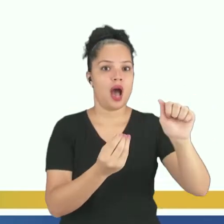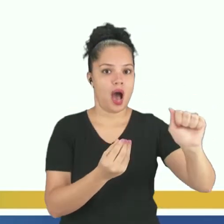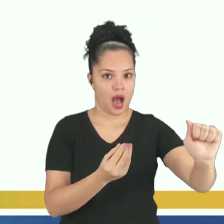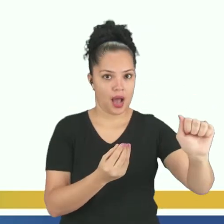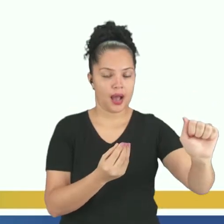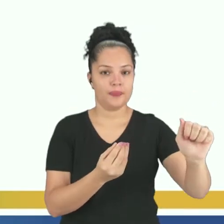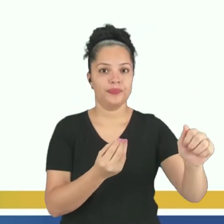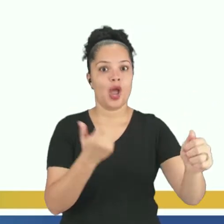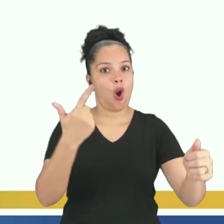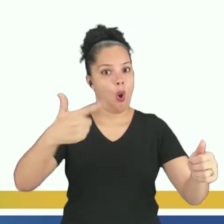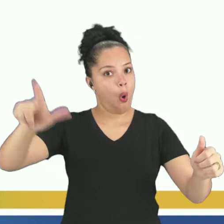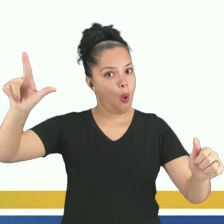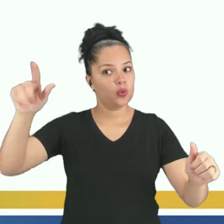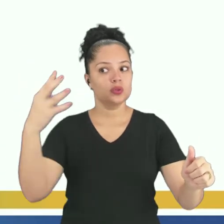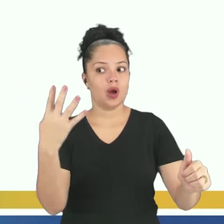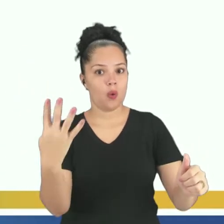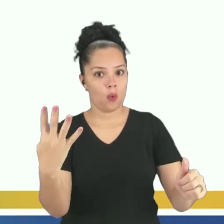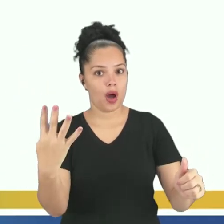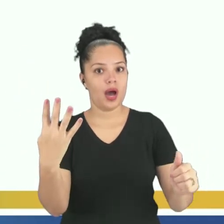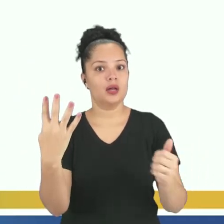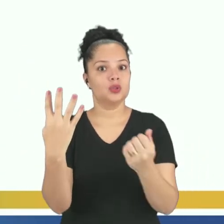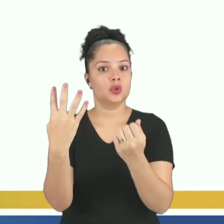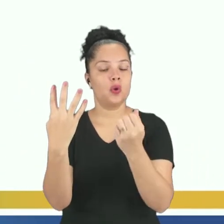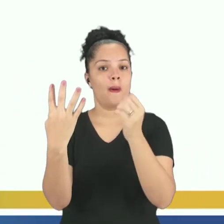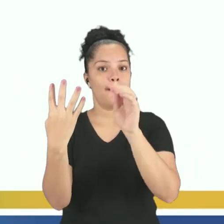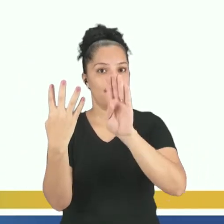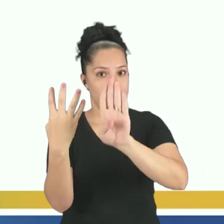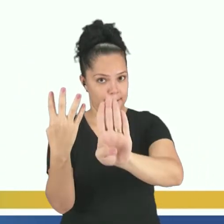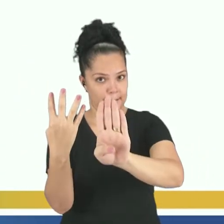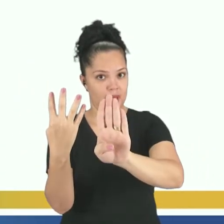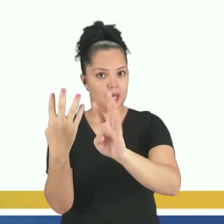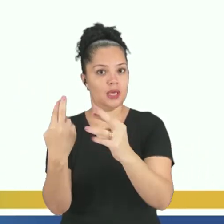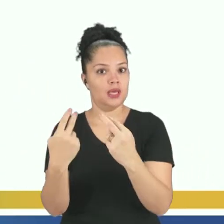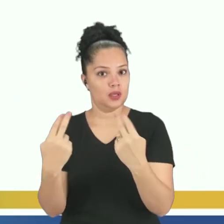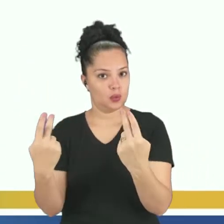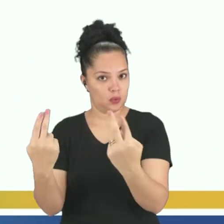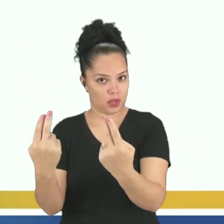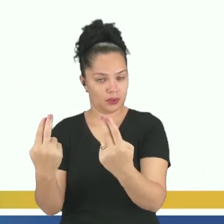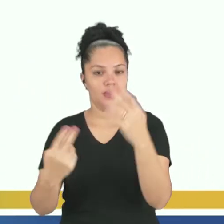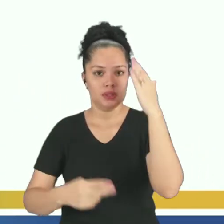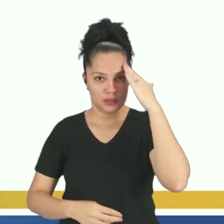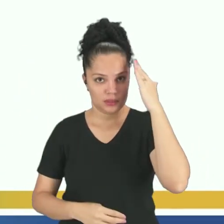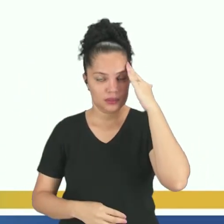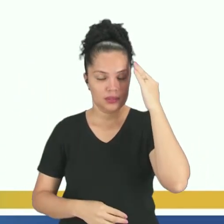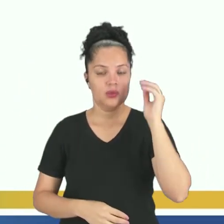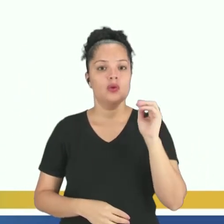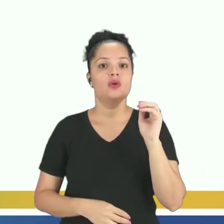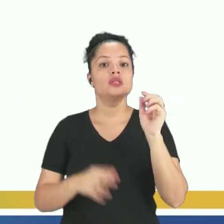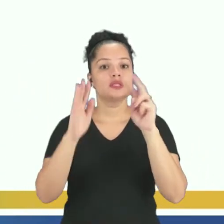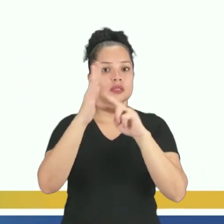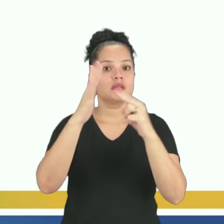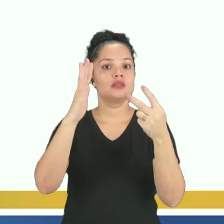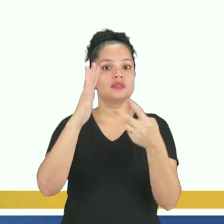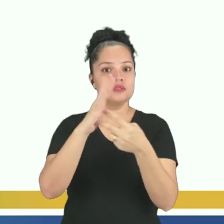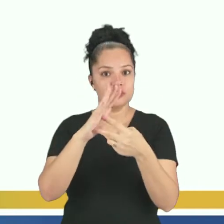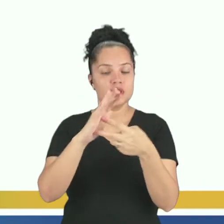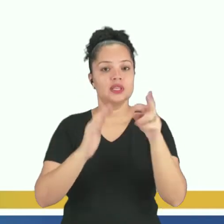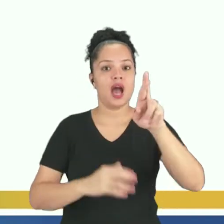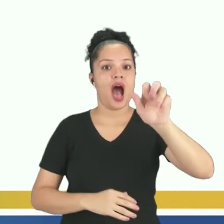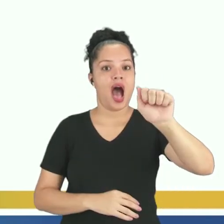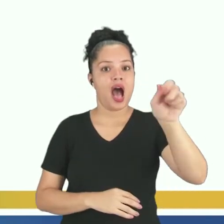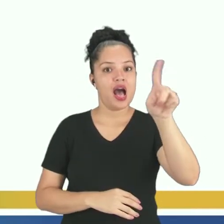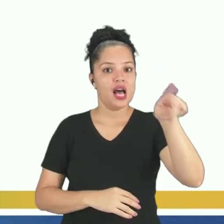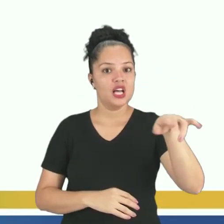quatro partes iguais são da substância B. Entendeu? Isso quer dizer que a razão entre a